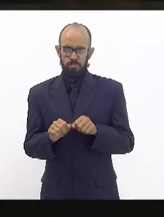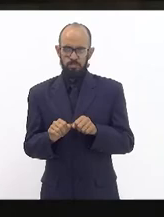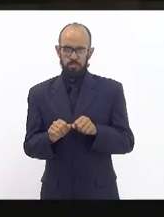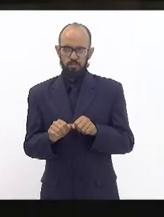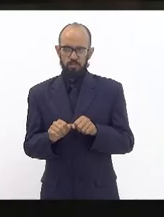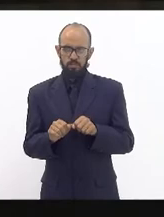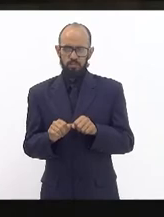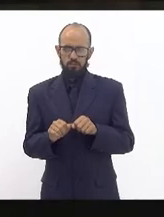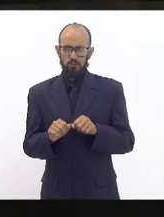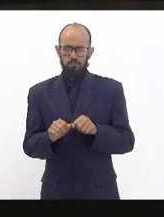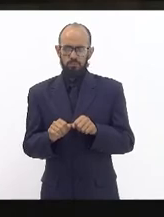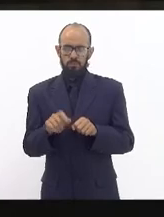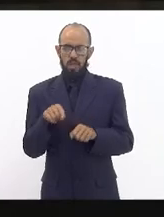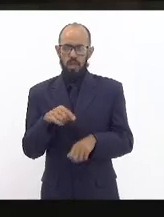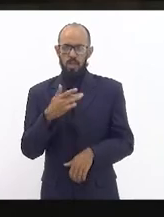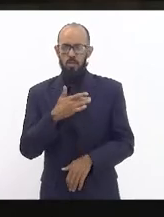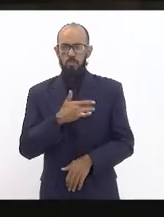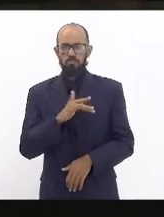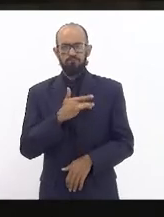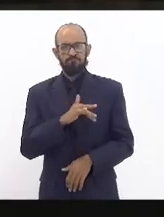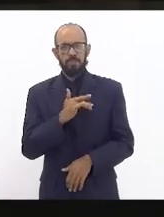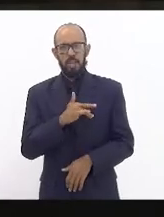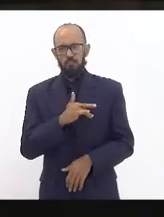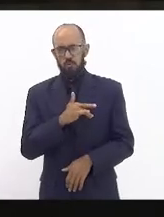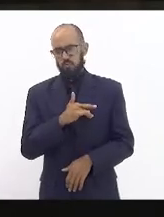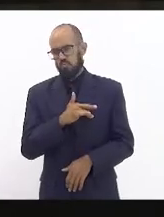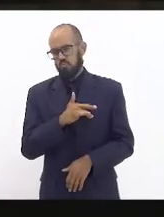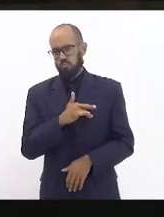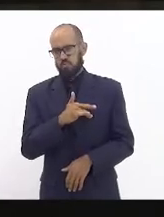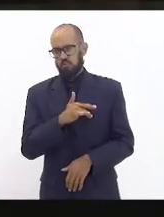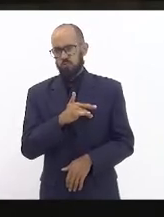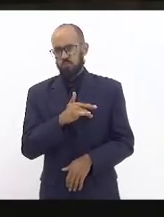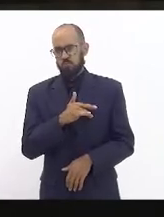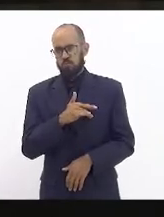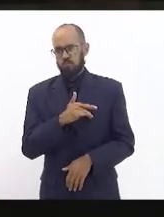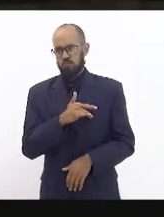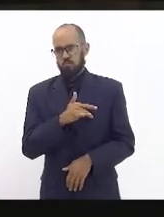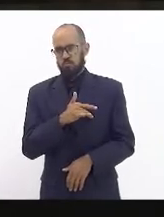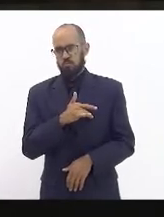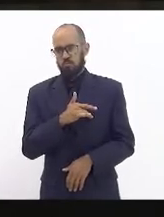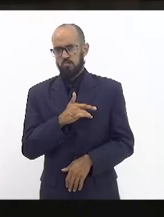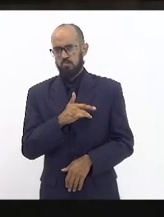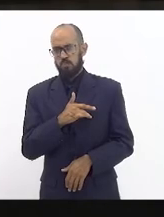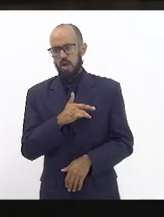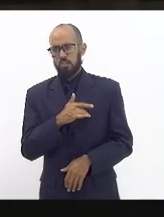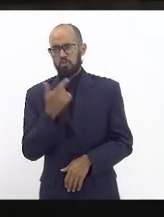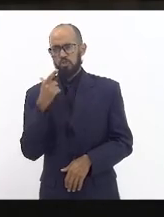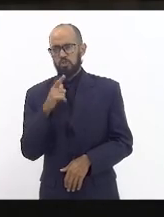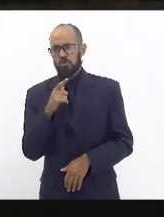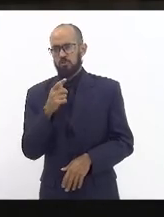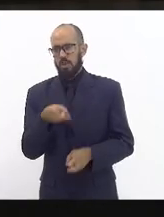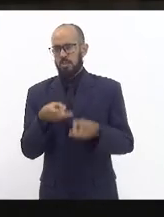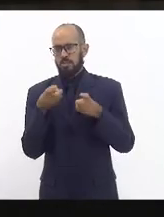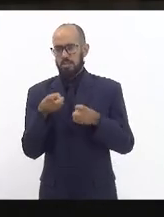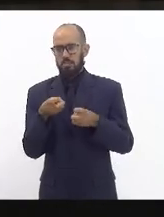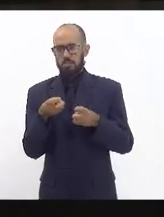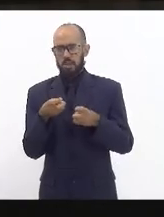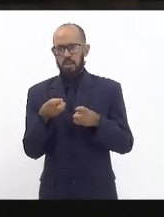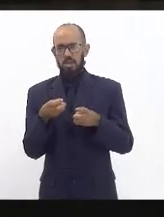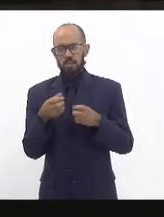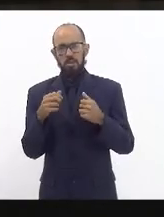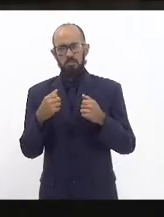Sepitiba então é lamentável é lamentável chegar aqui nesse momento tem que passar isso para os pais